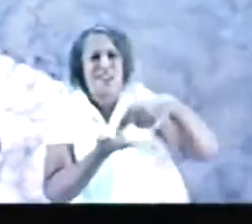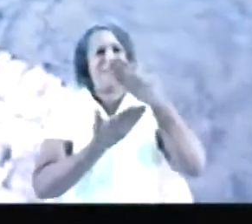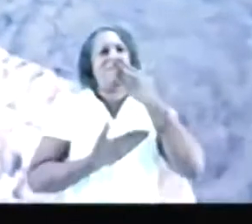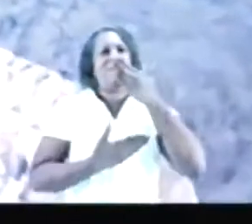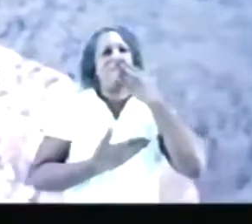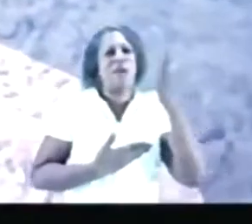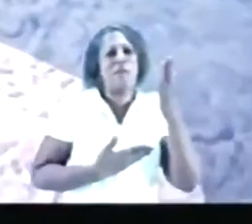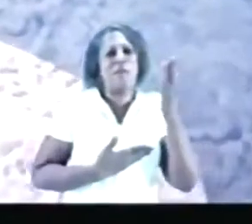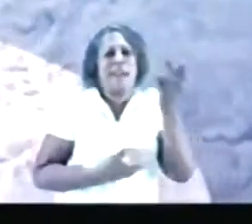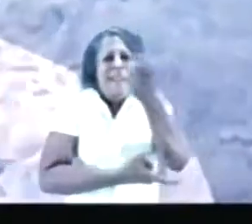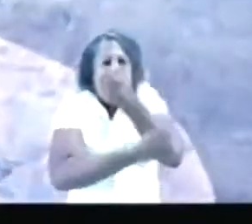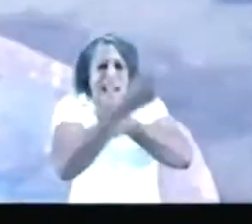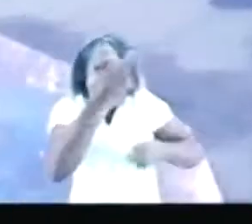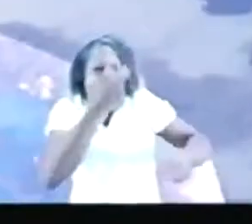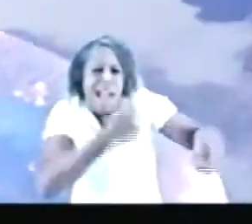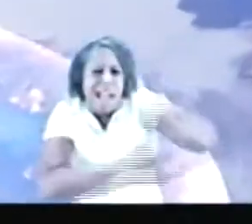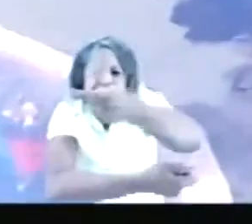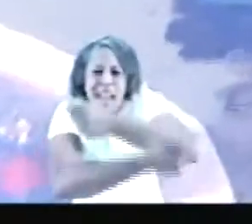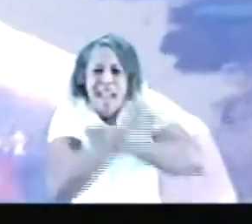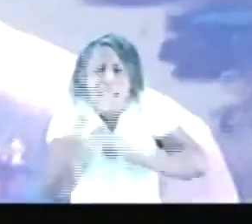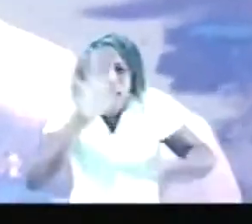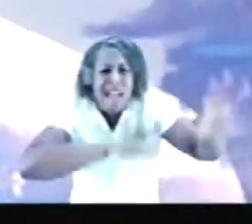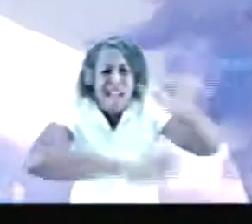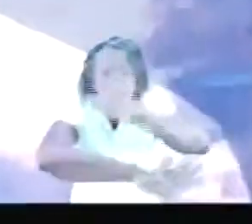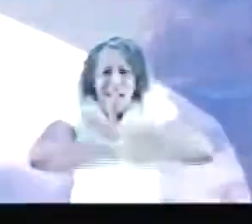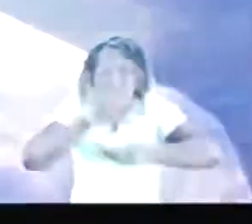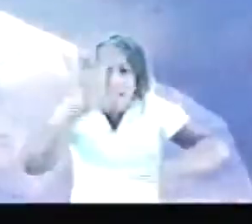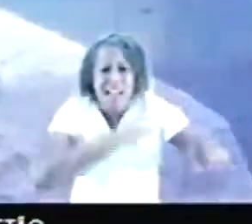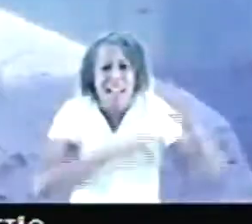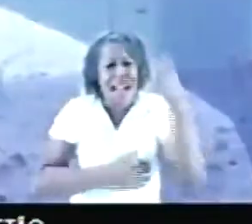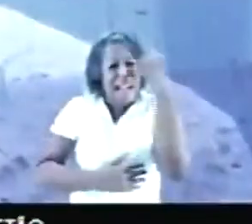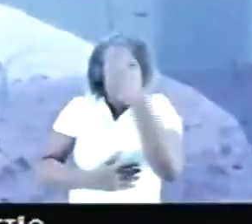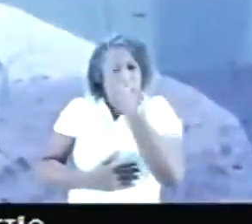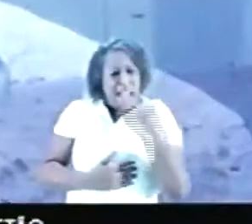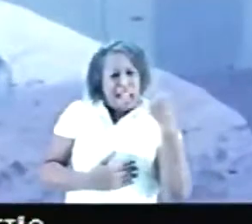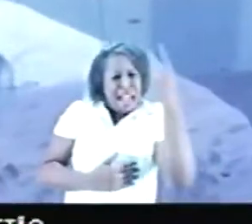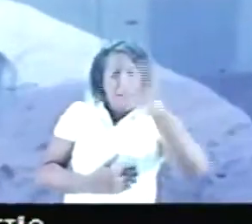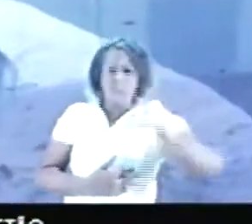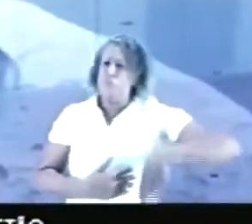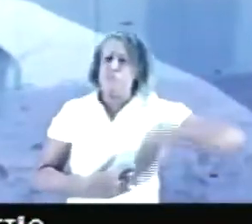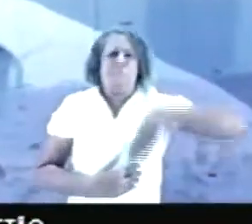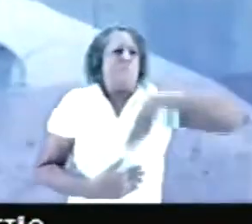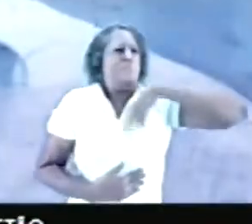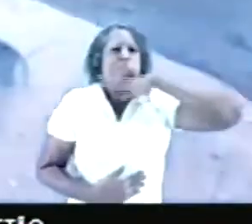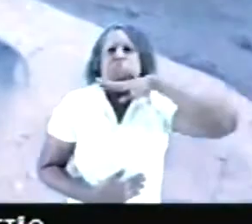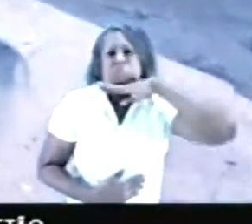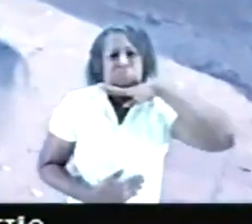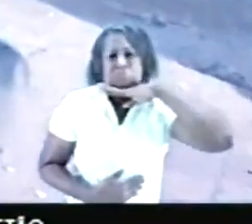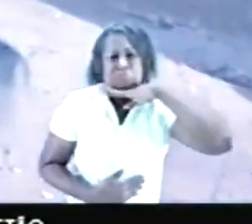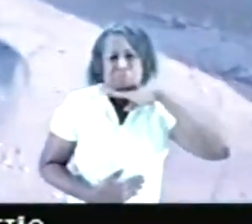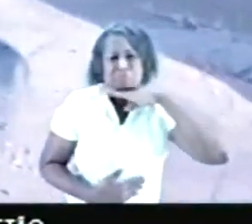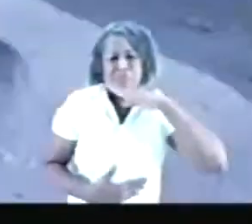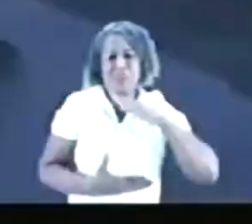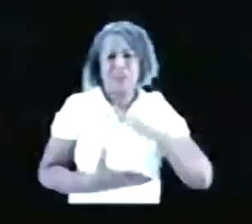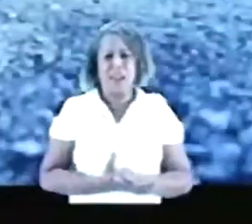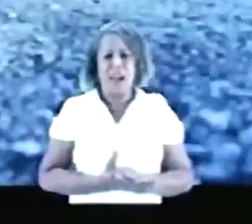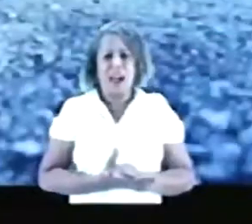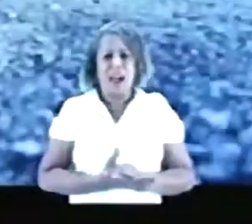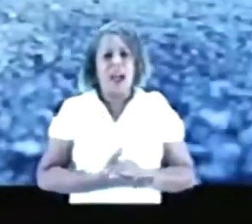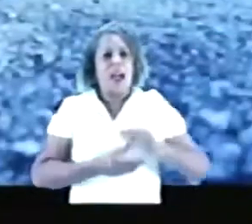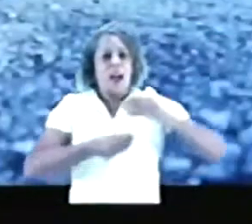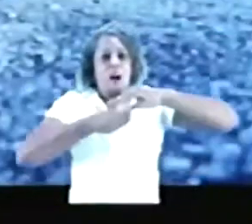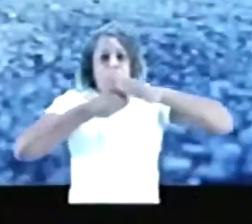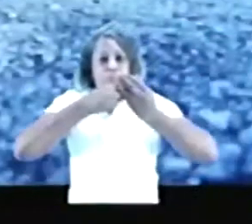prefeito vem aqui com suas promessas, tentando enganar o povo que está cansado de ser enganado por essa atual gestão.